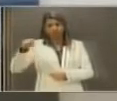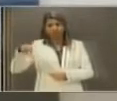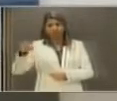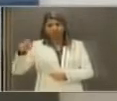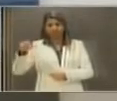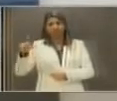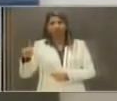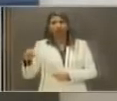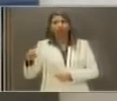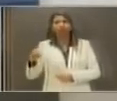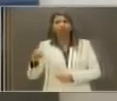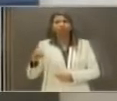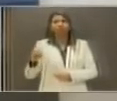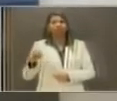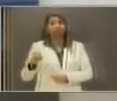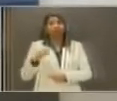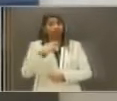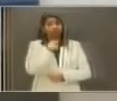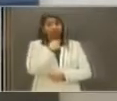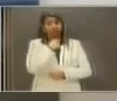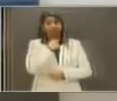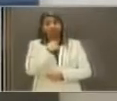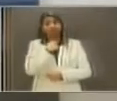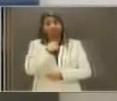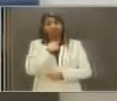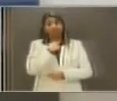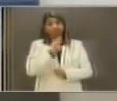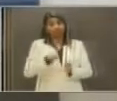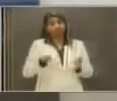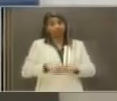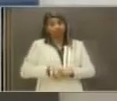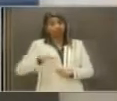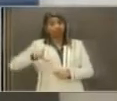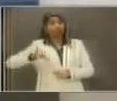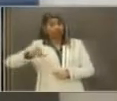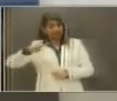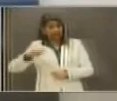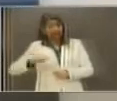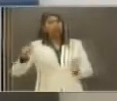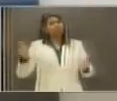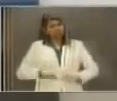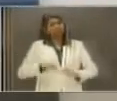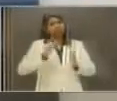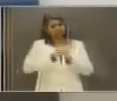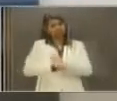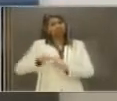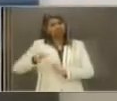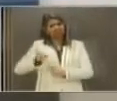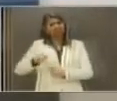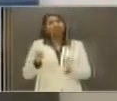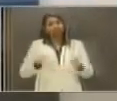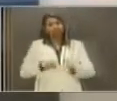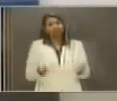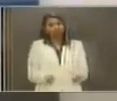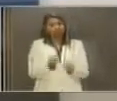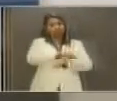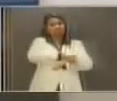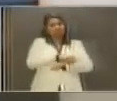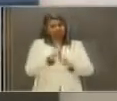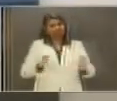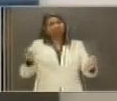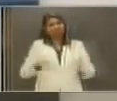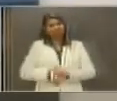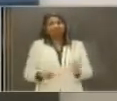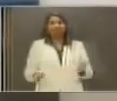teria que ser a candidata Leila. Já Já comentou se pode ser Leila? Então pergunte o Leila, fazer a dobradinha ali, um perto do outro, um